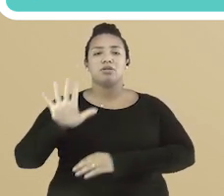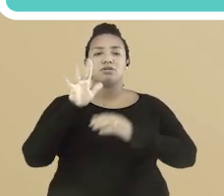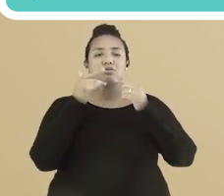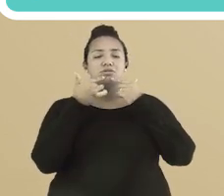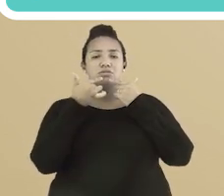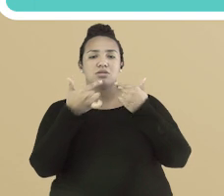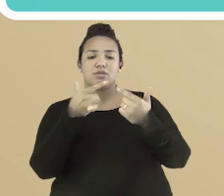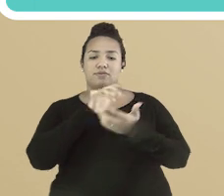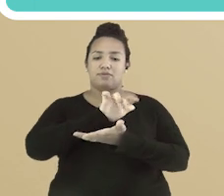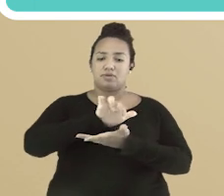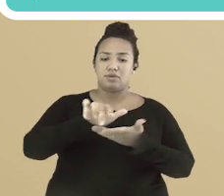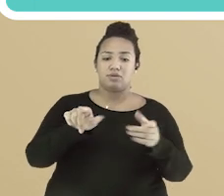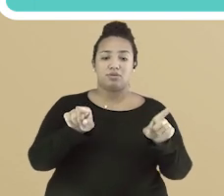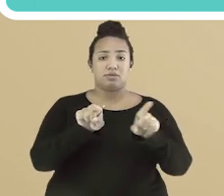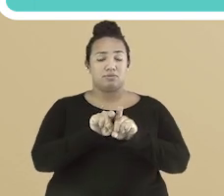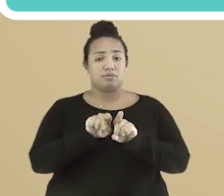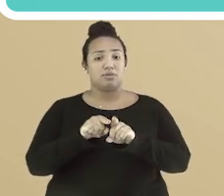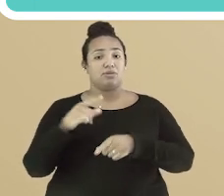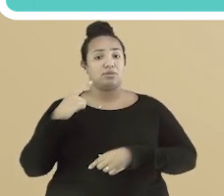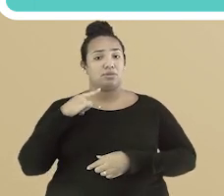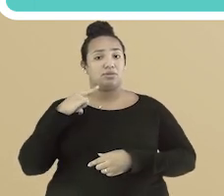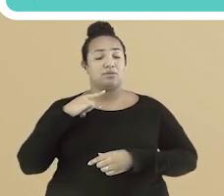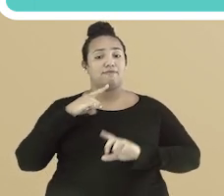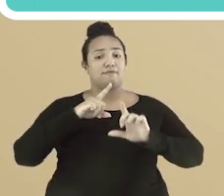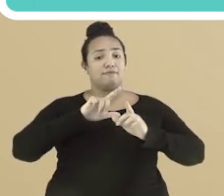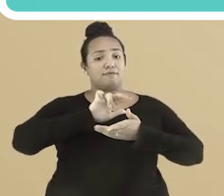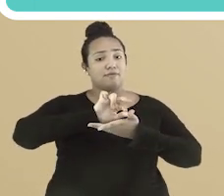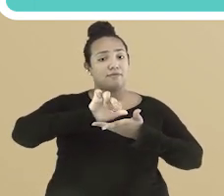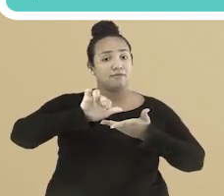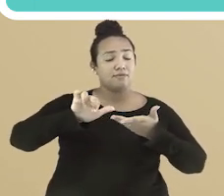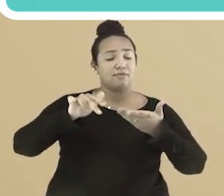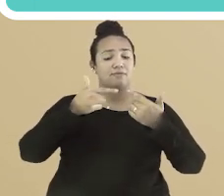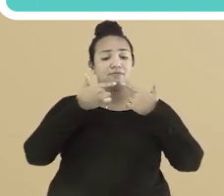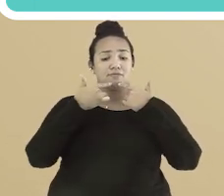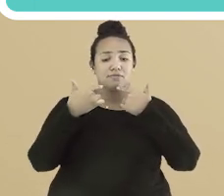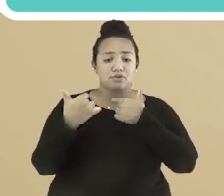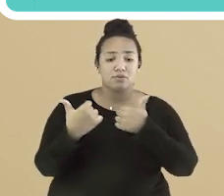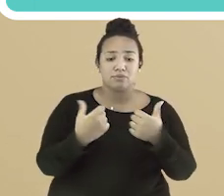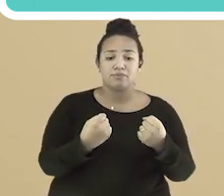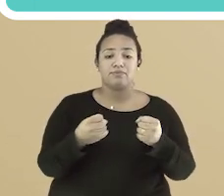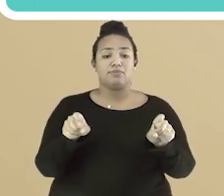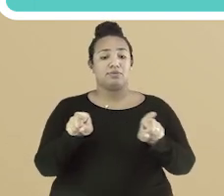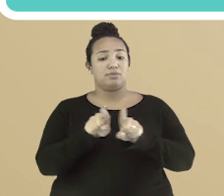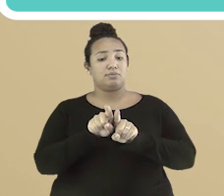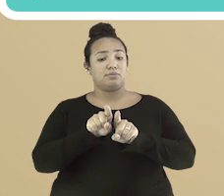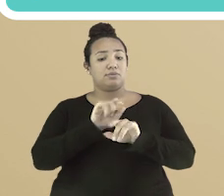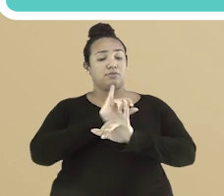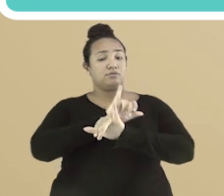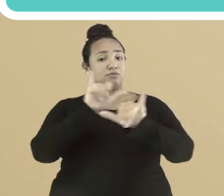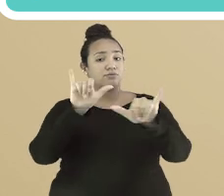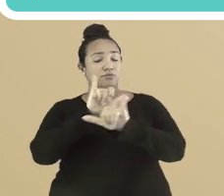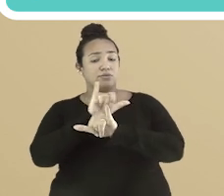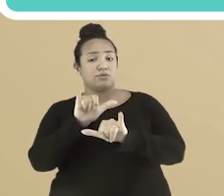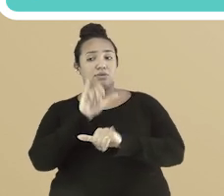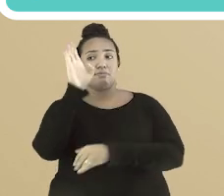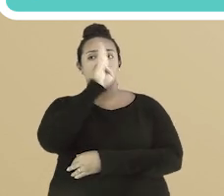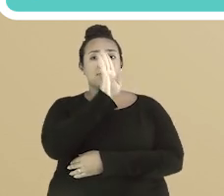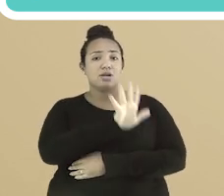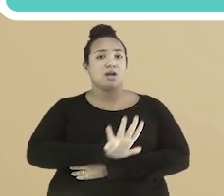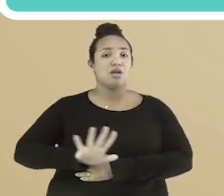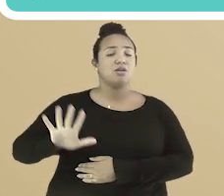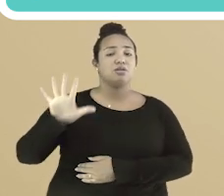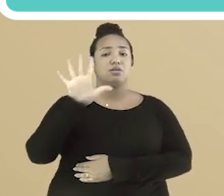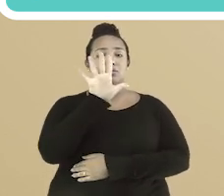conhecer algumas variações linguísticas, divulgar os diversos salários do Brasil e